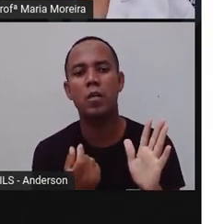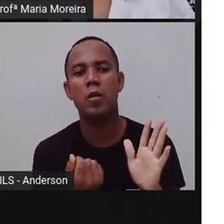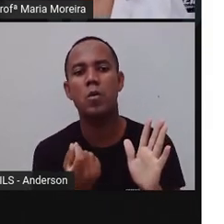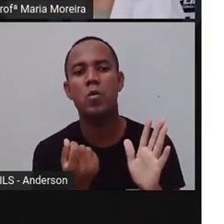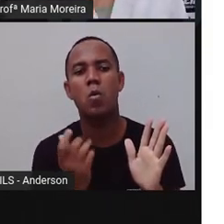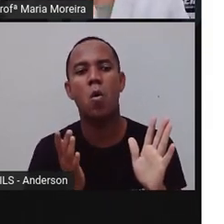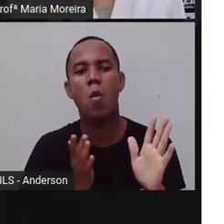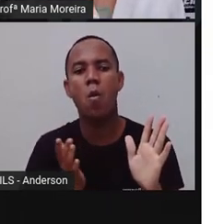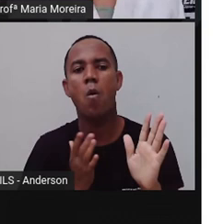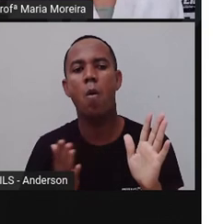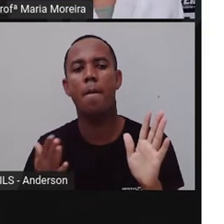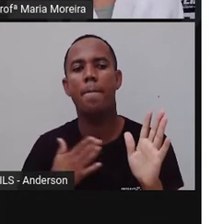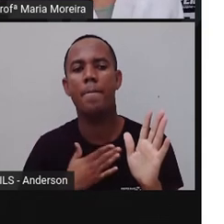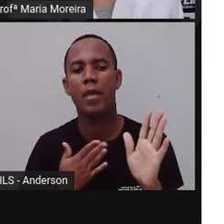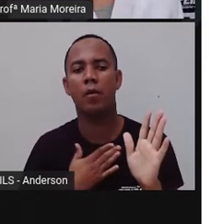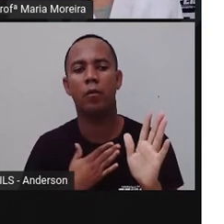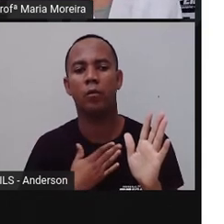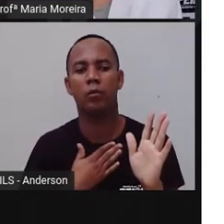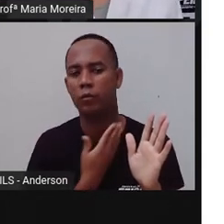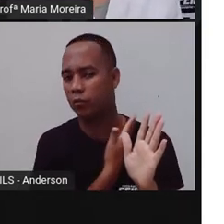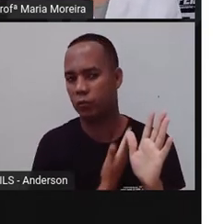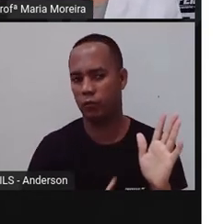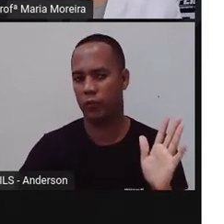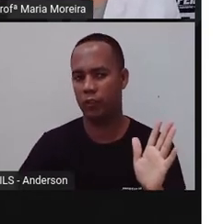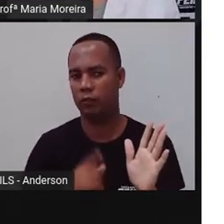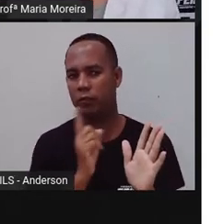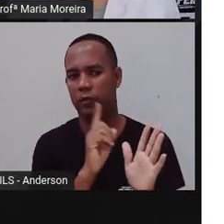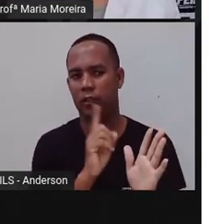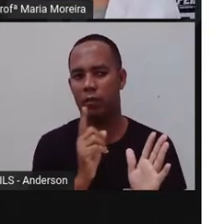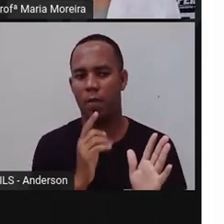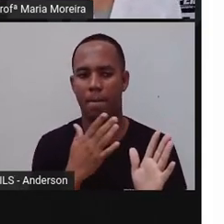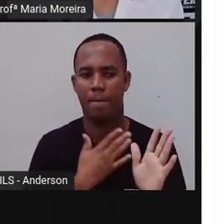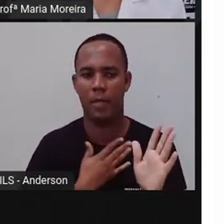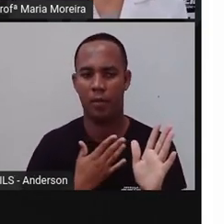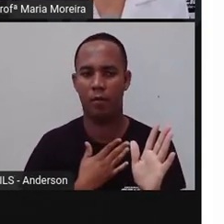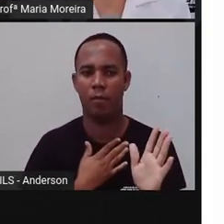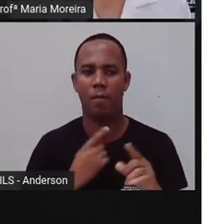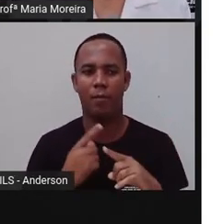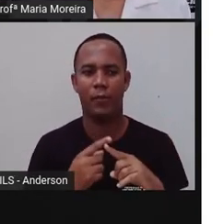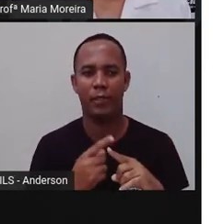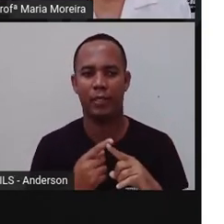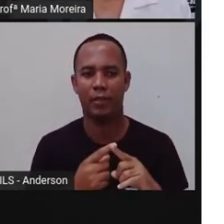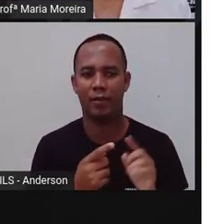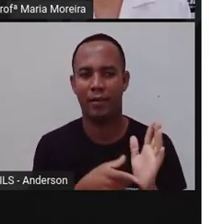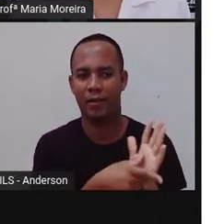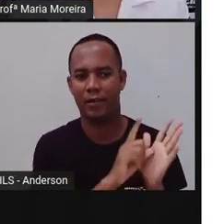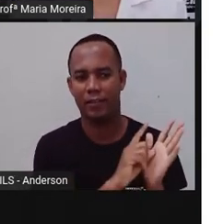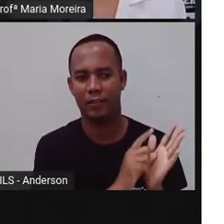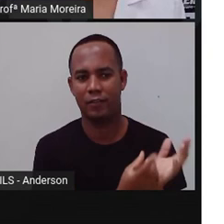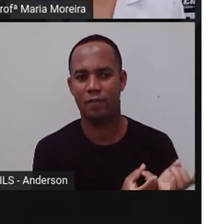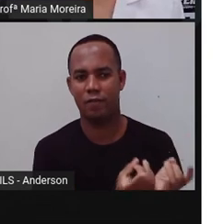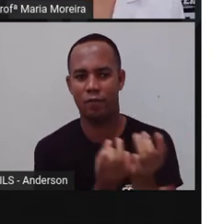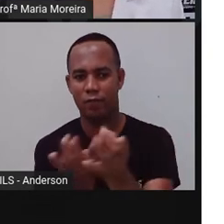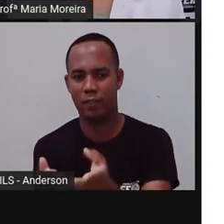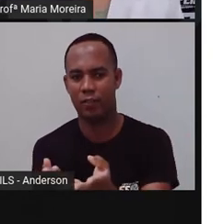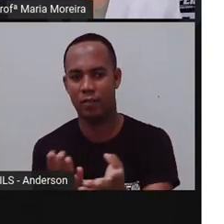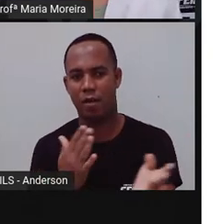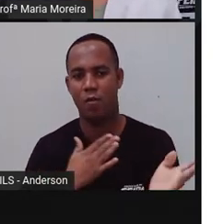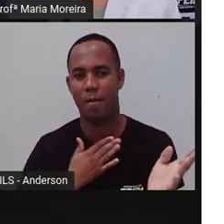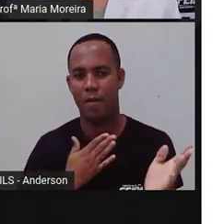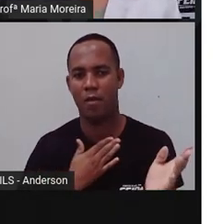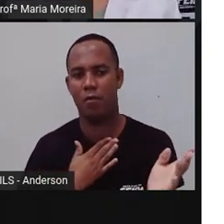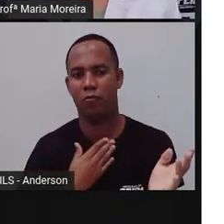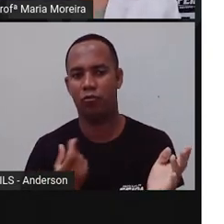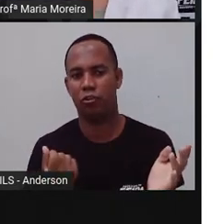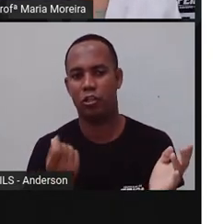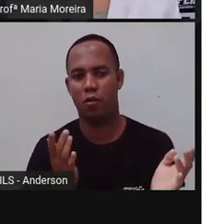para a empresa. Que foi o exemplo que a Prodeu, né? Do hospital da mulher. Que se a prefeitura vendesse para mim e para a Anderson, o é que iria acontecer? Iria